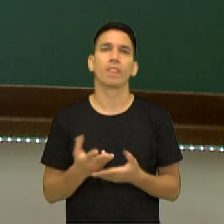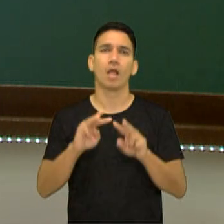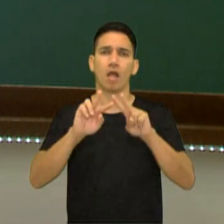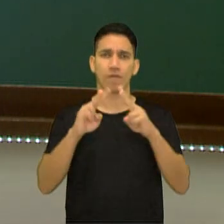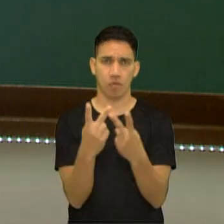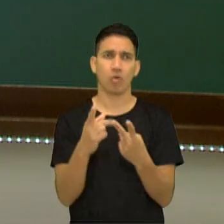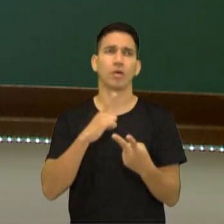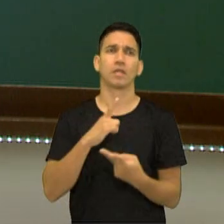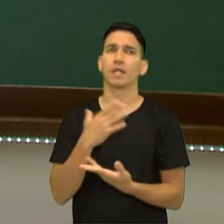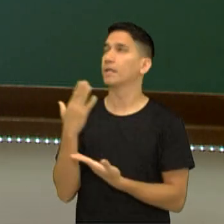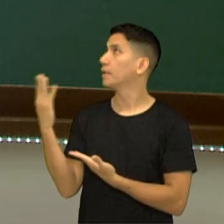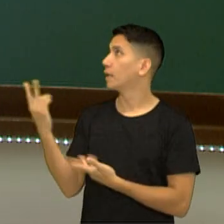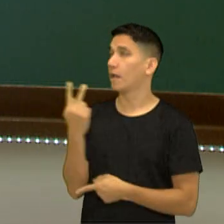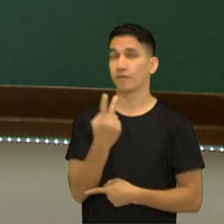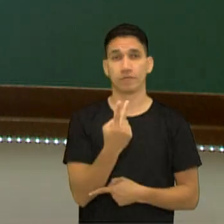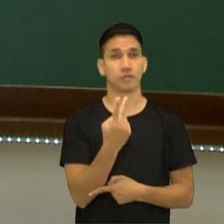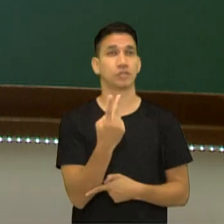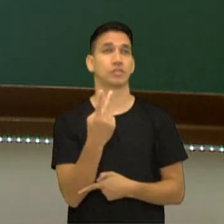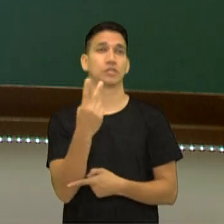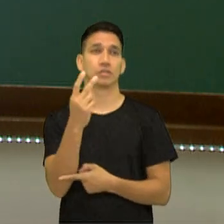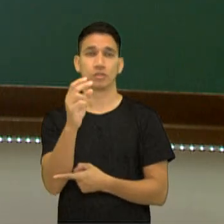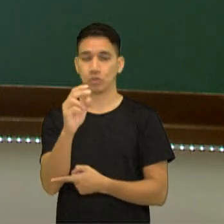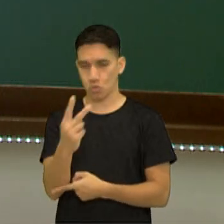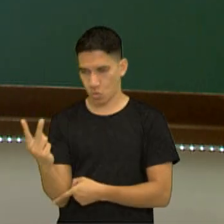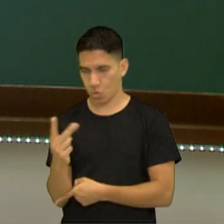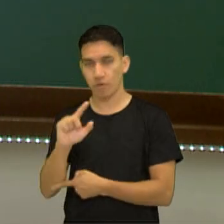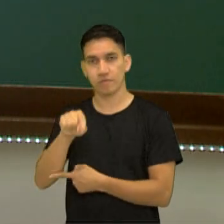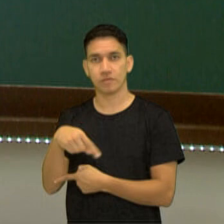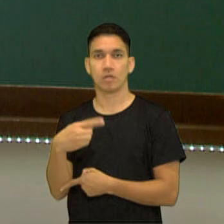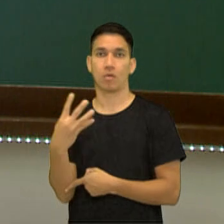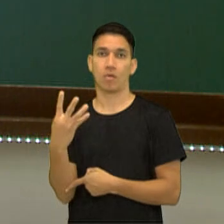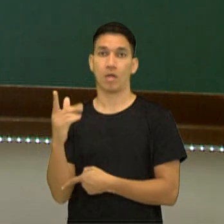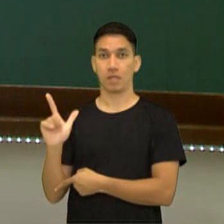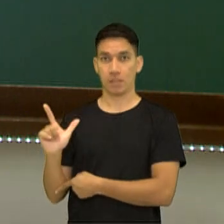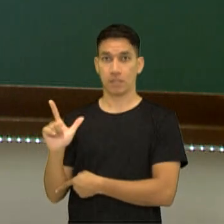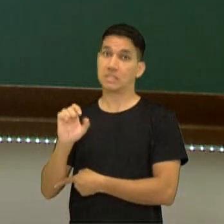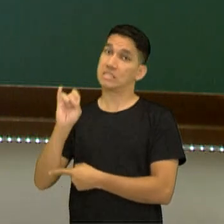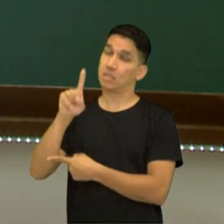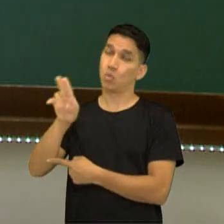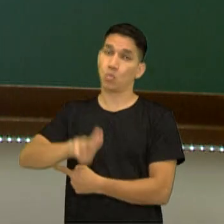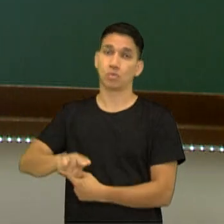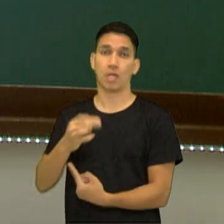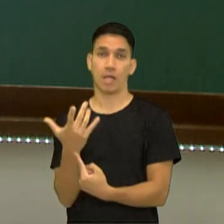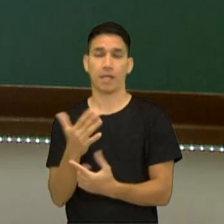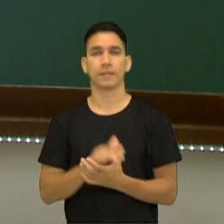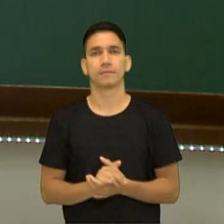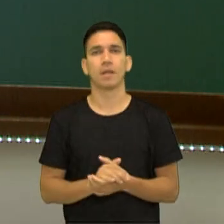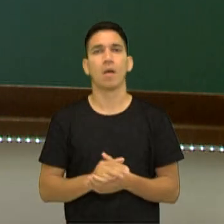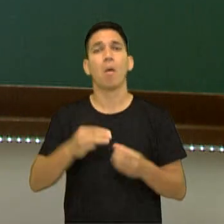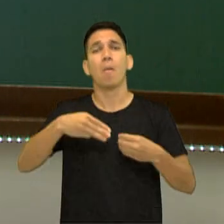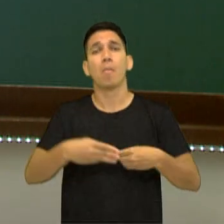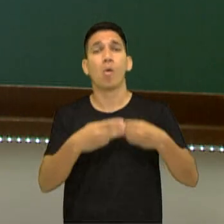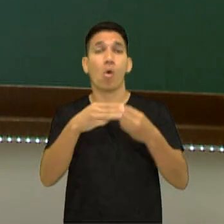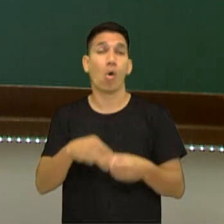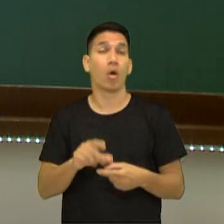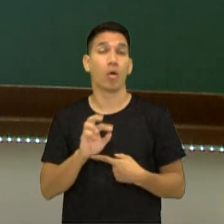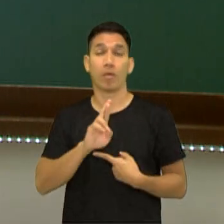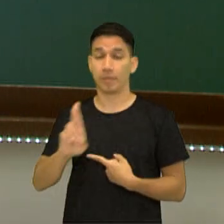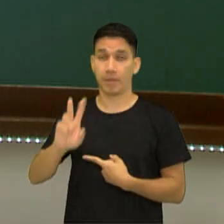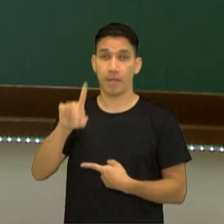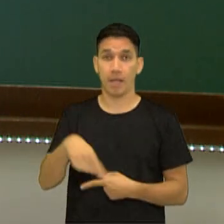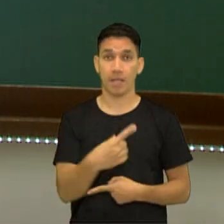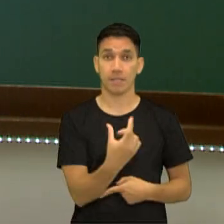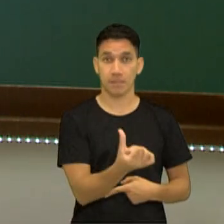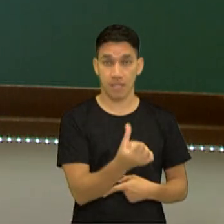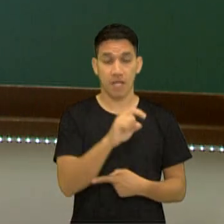litros, e aí a gente usa esse dado quando estou trabalhando com gases. E em número de moléculas, ele vale 6,02